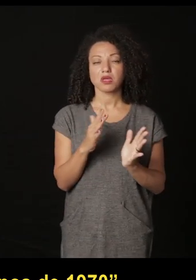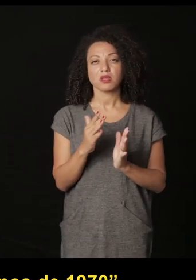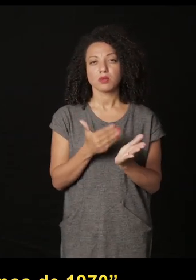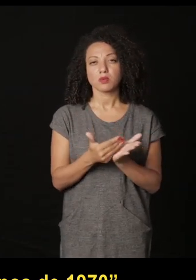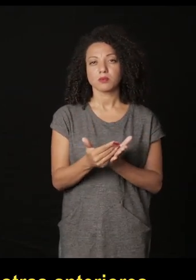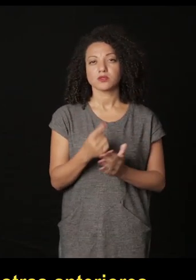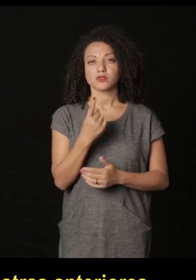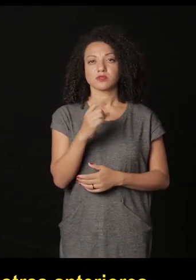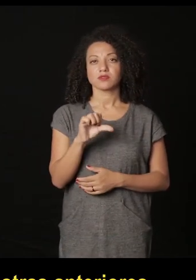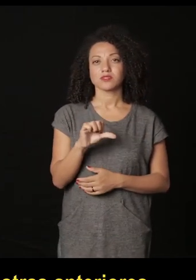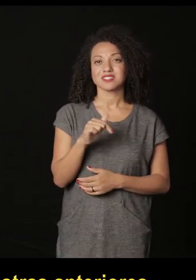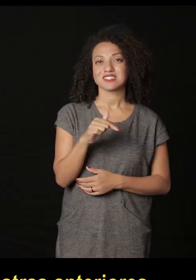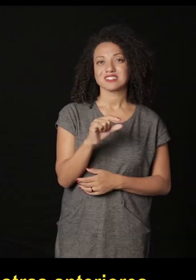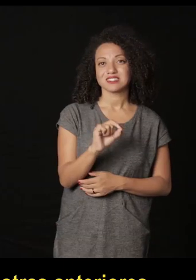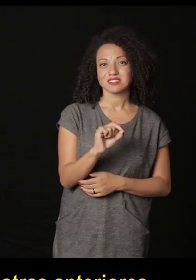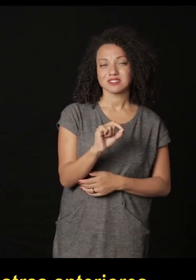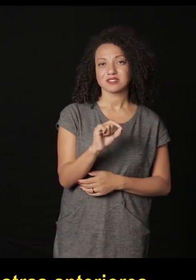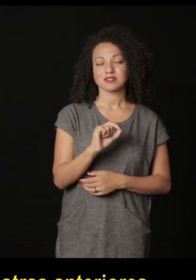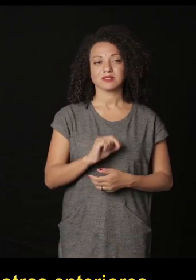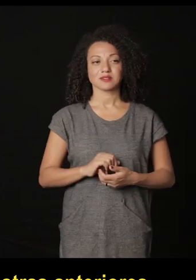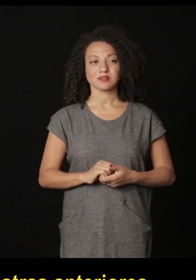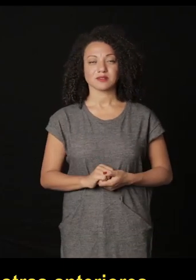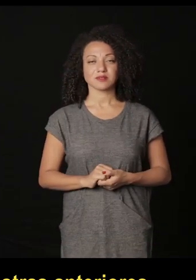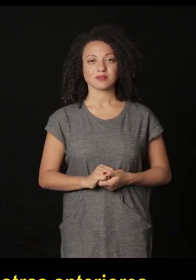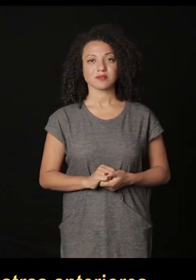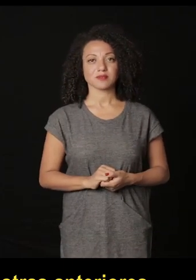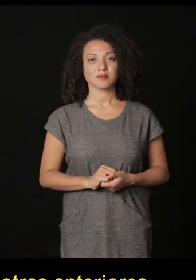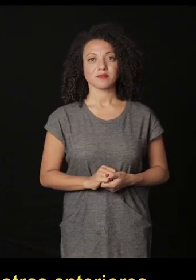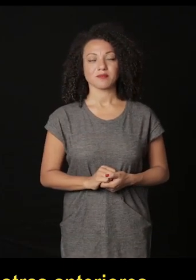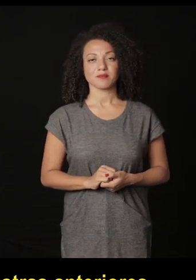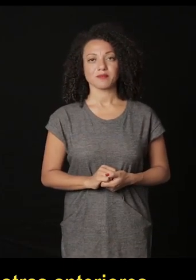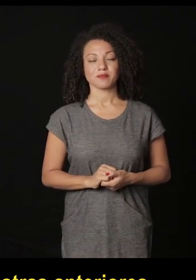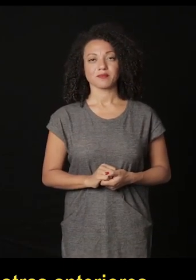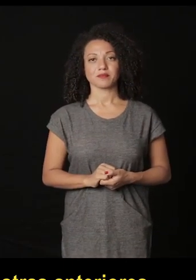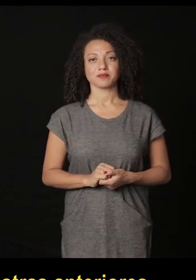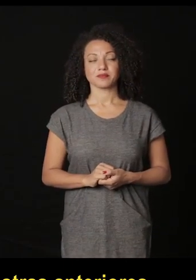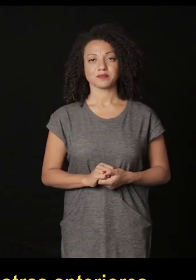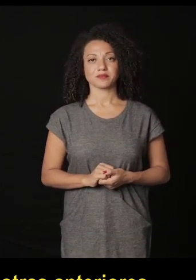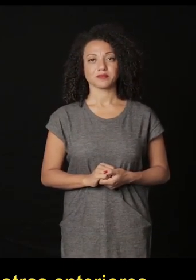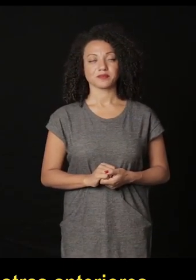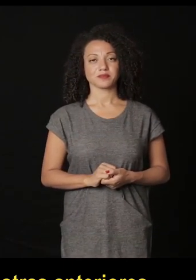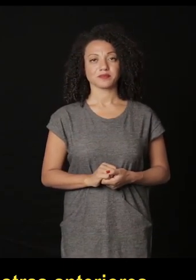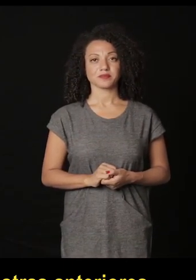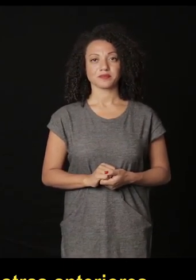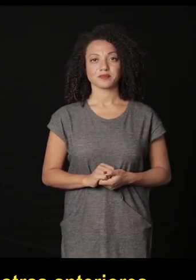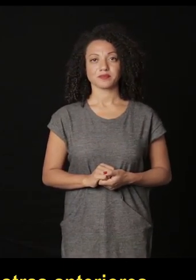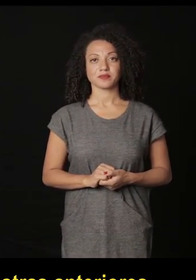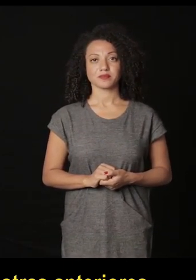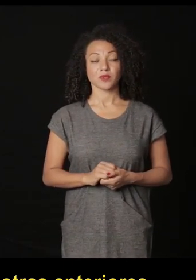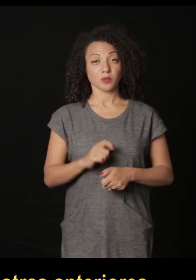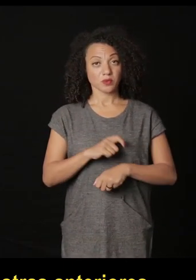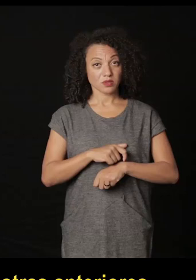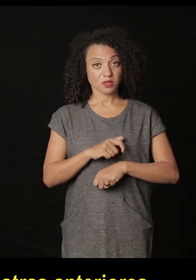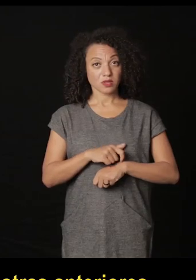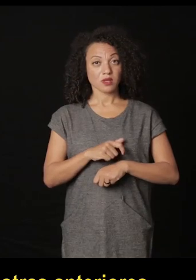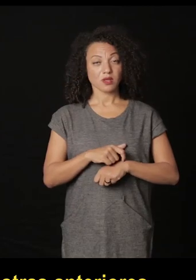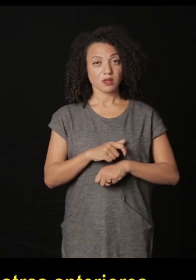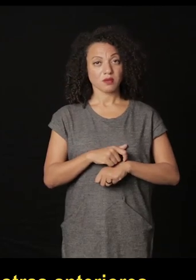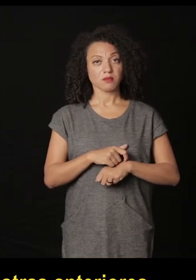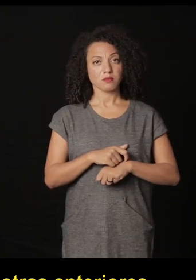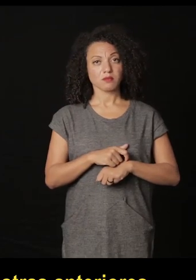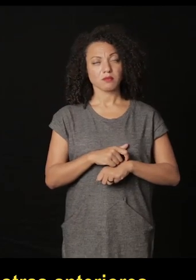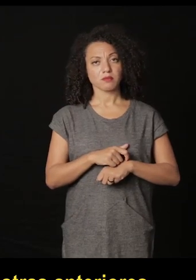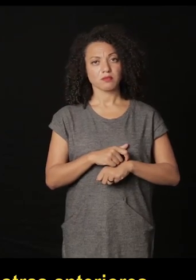e é o tempo também e falamos nos